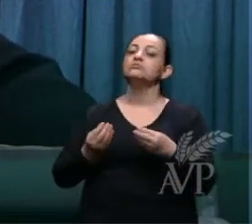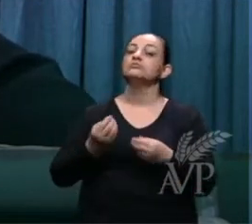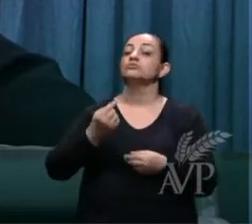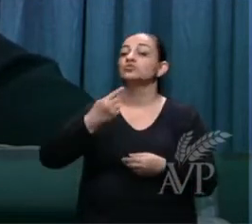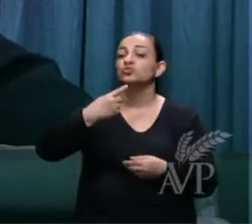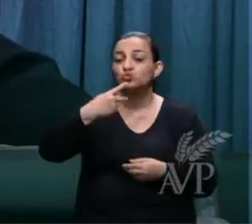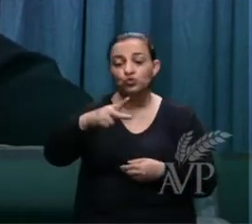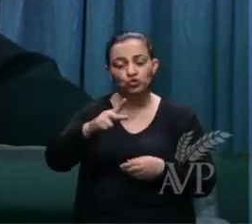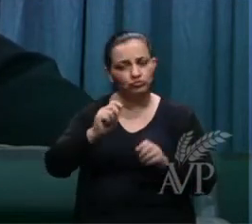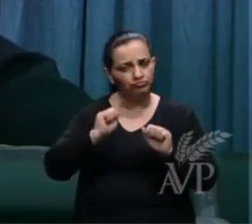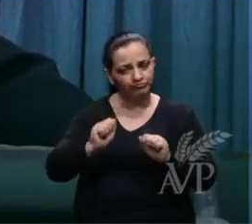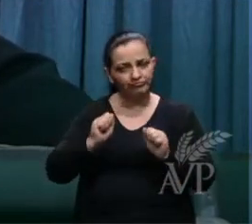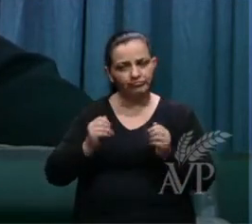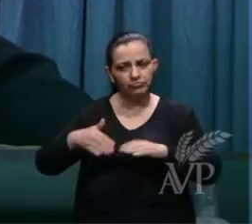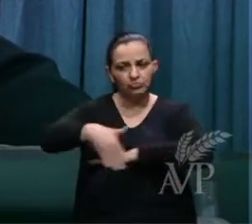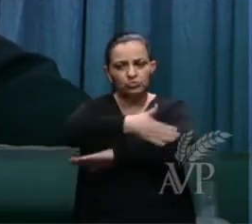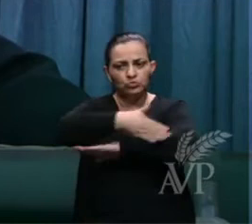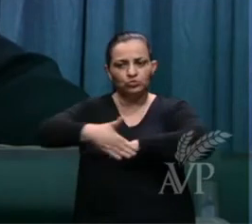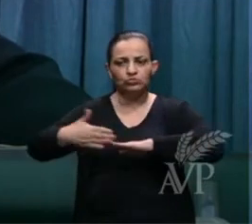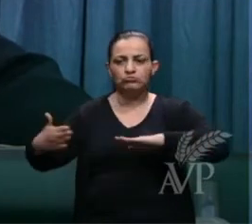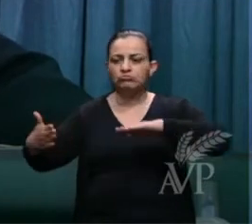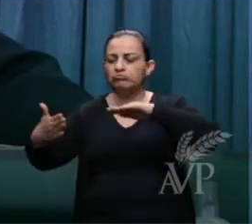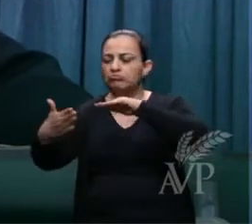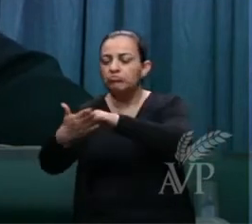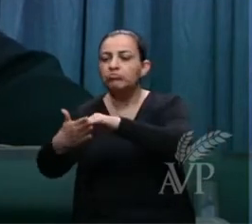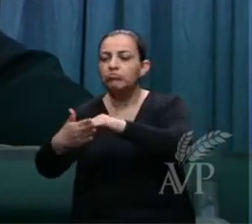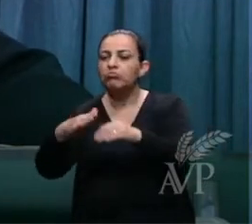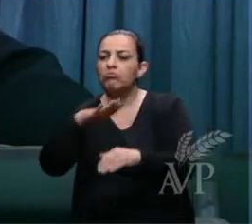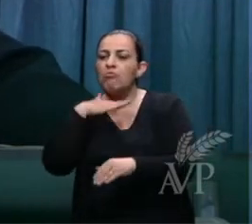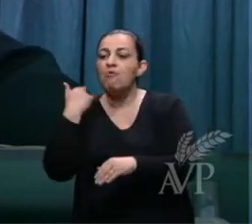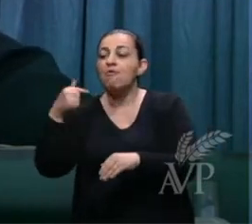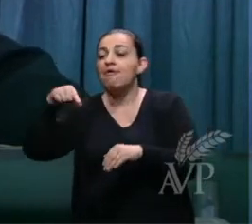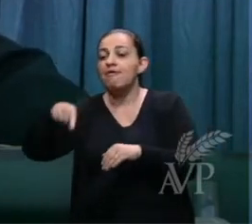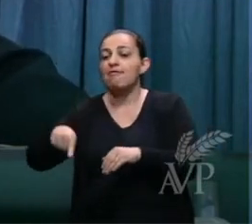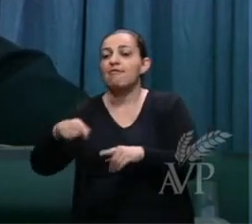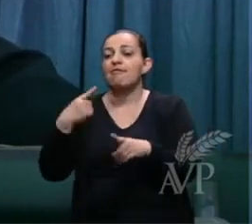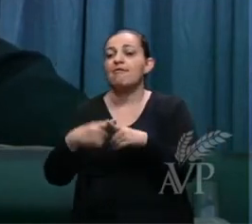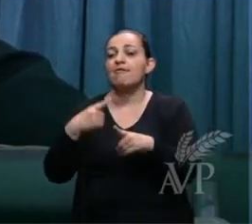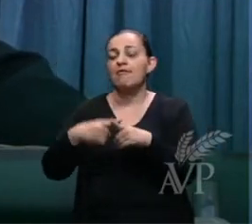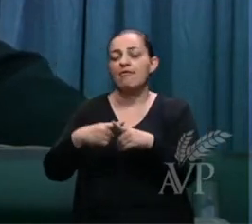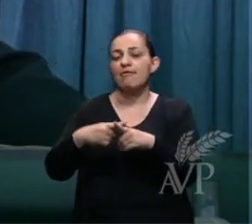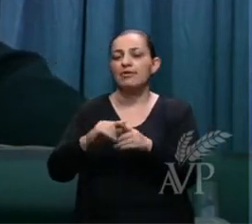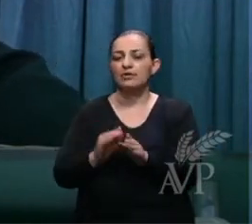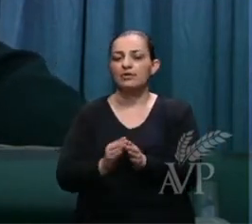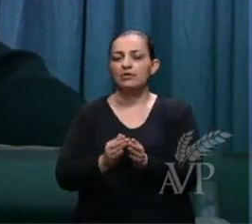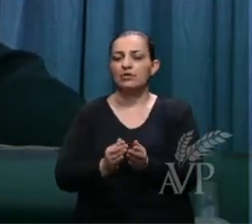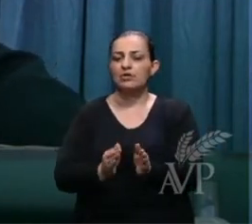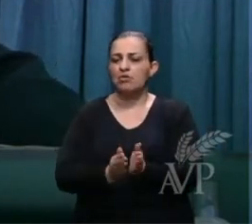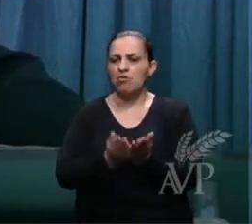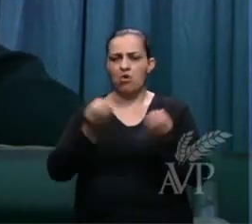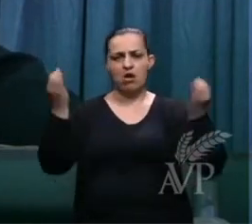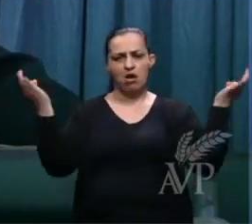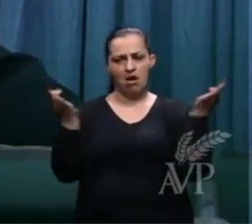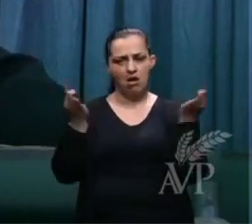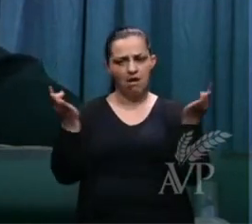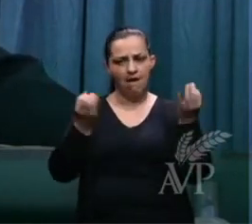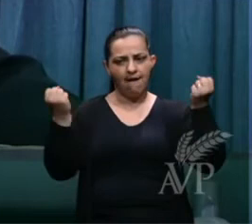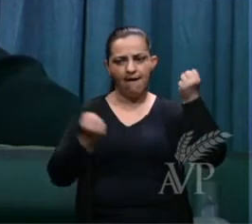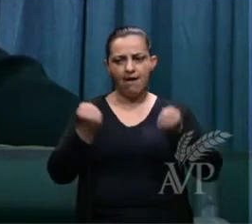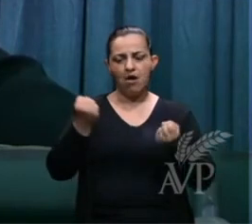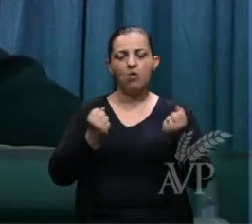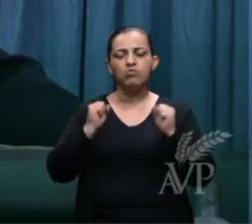pode entrar em um beco e apodrecer ali o crente ferrari pode terminar ali